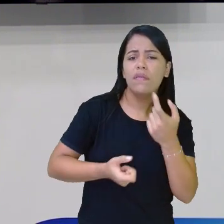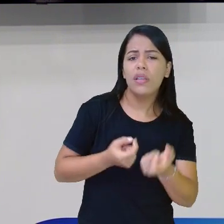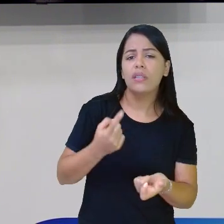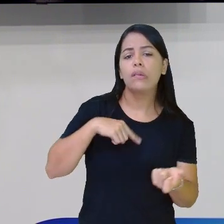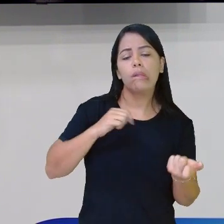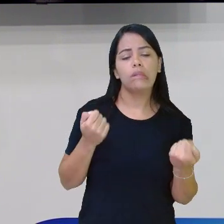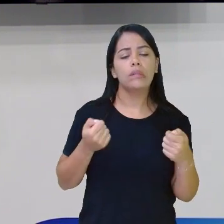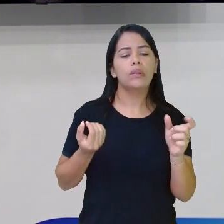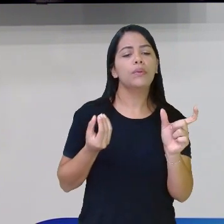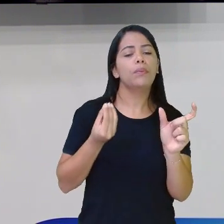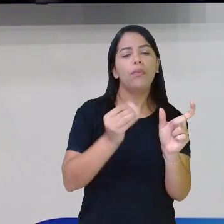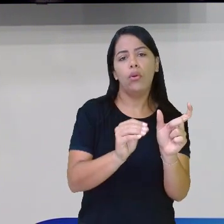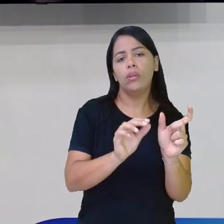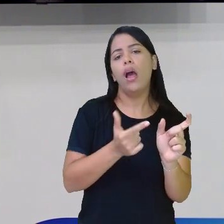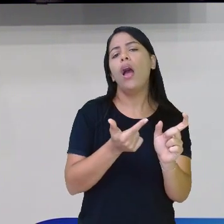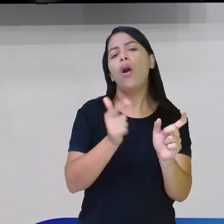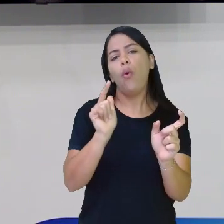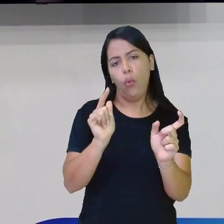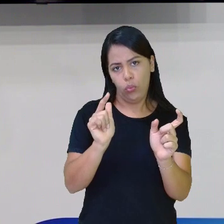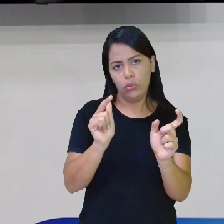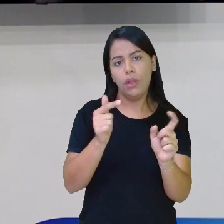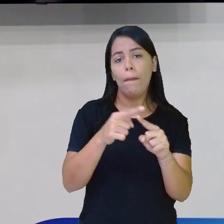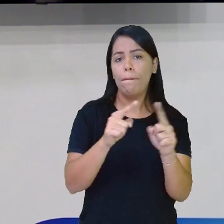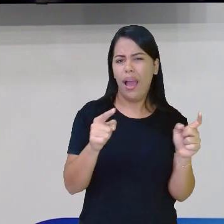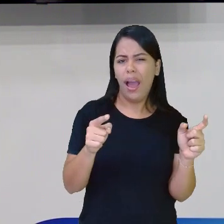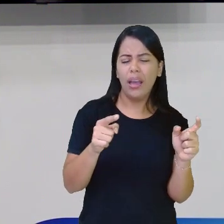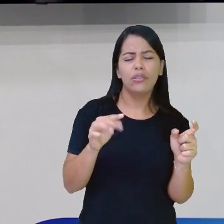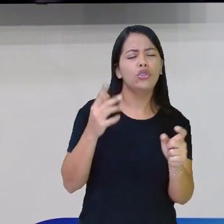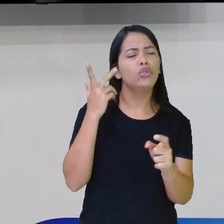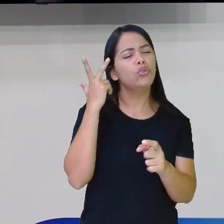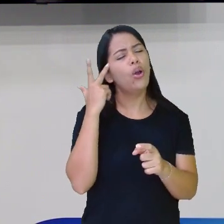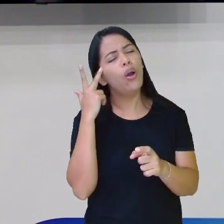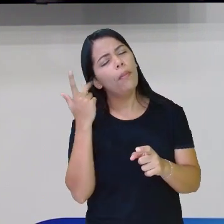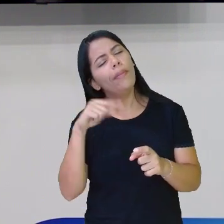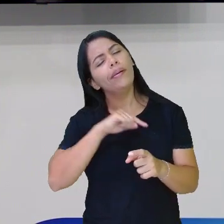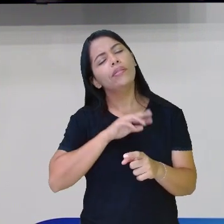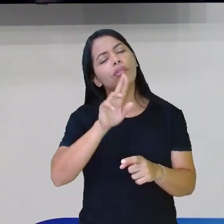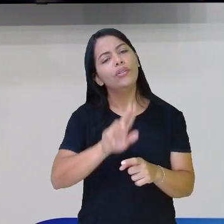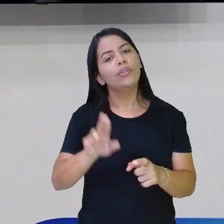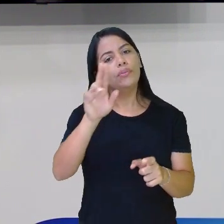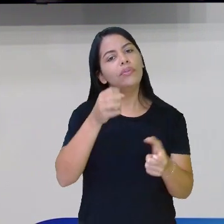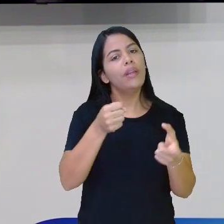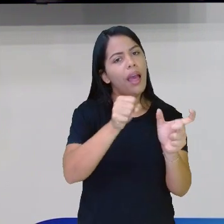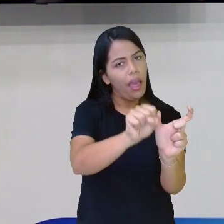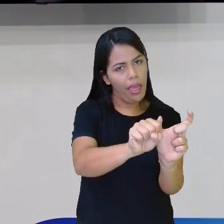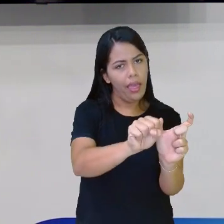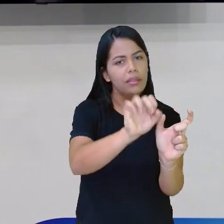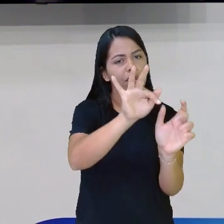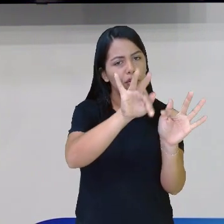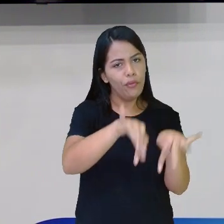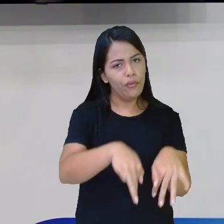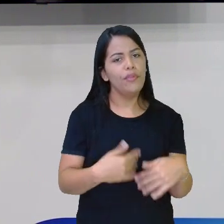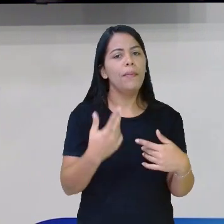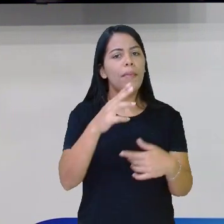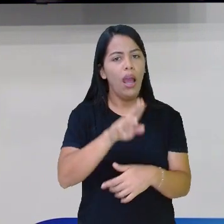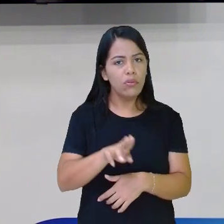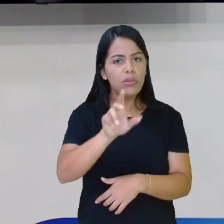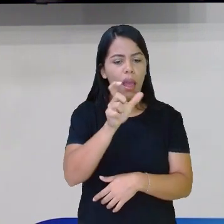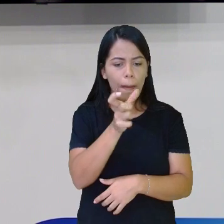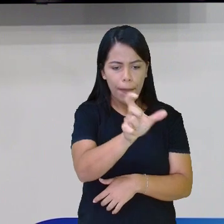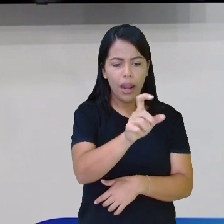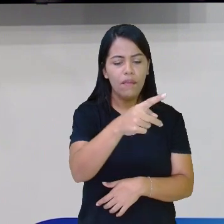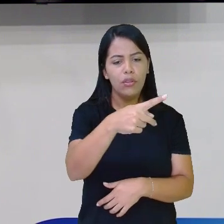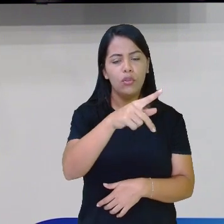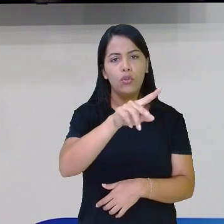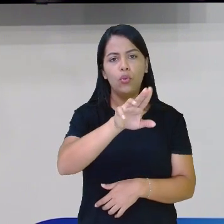outras letras antes do S, mas no geral, a gente usa o S para colocar a palavra no plural. Bela,